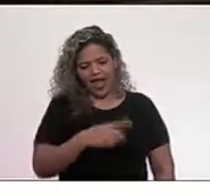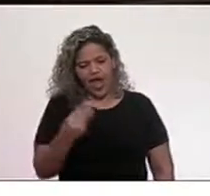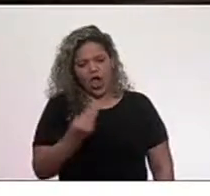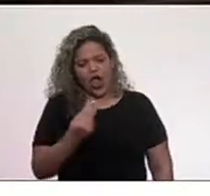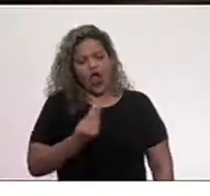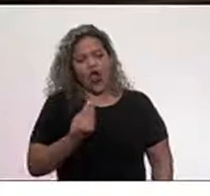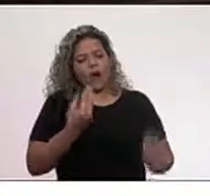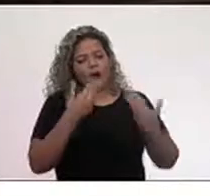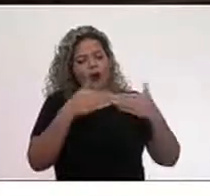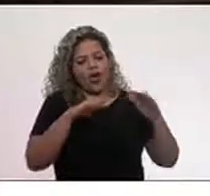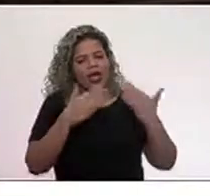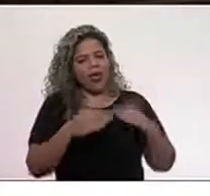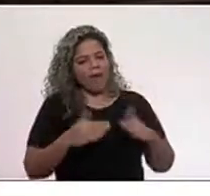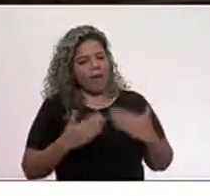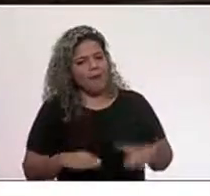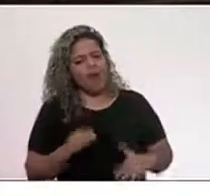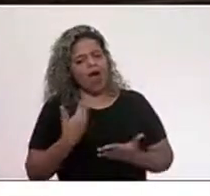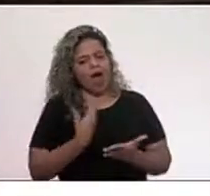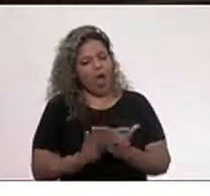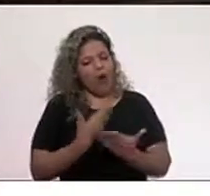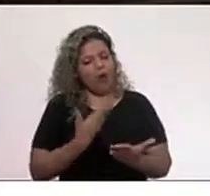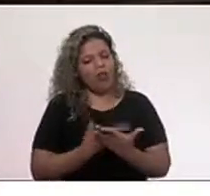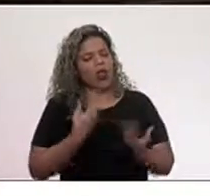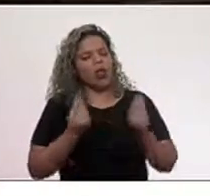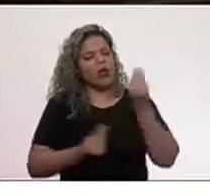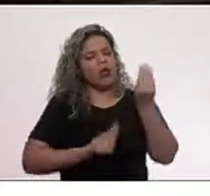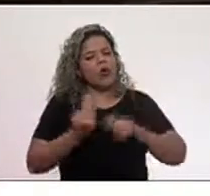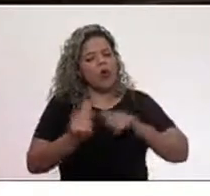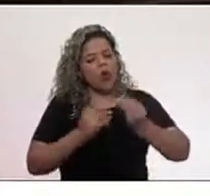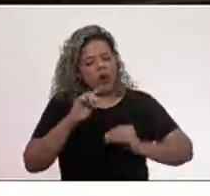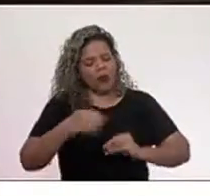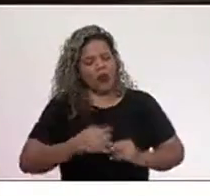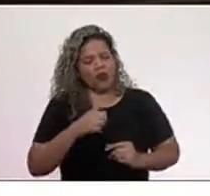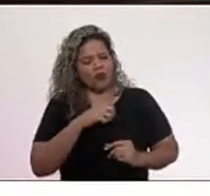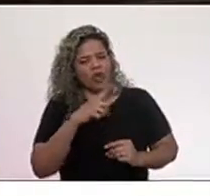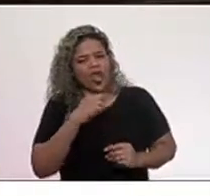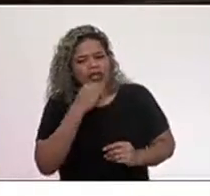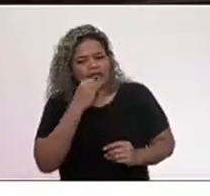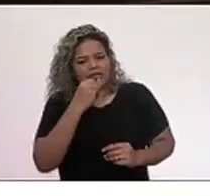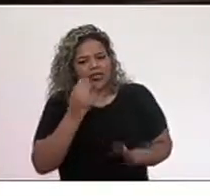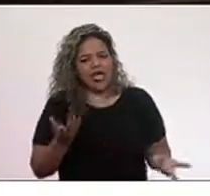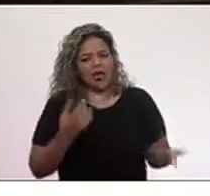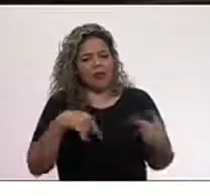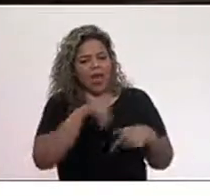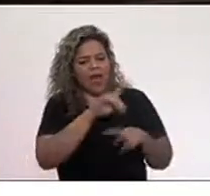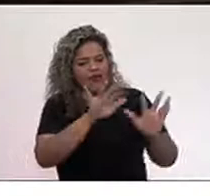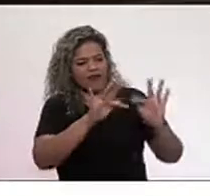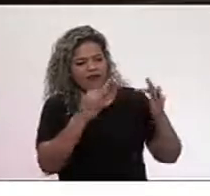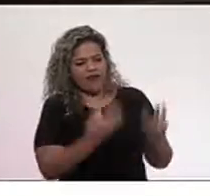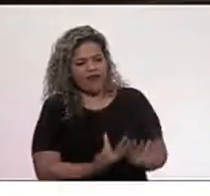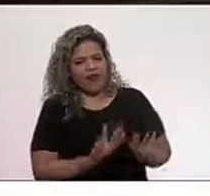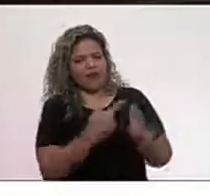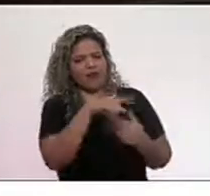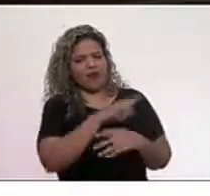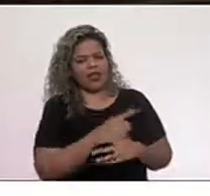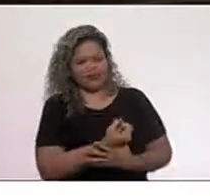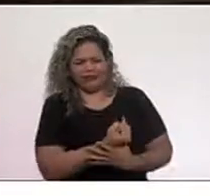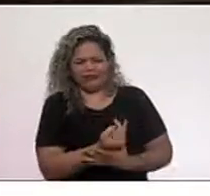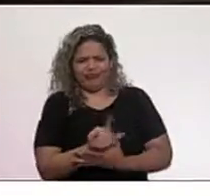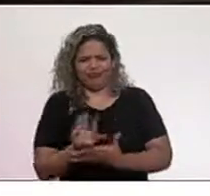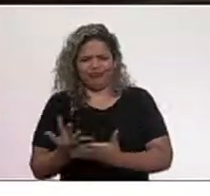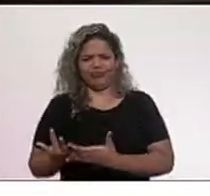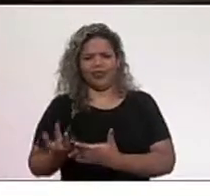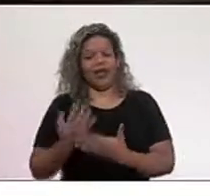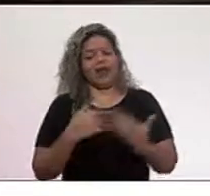aulas. Como, senhor presidente, a gente vai ter, por exemplo, essas famílias que são inúmeras,